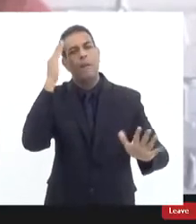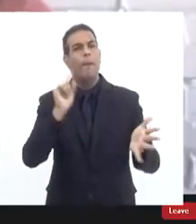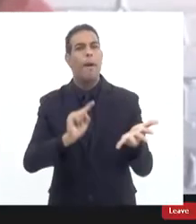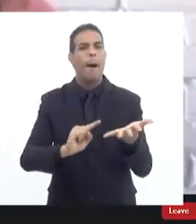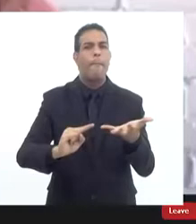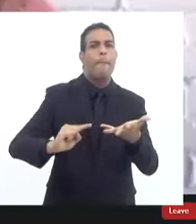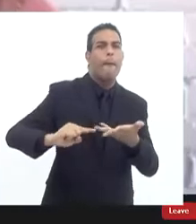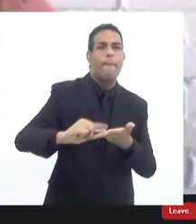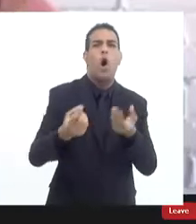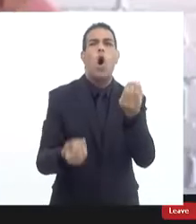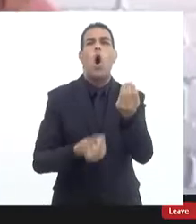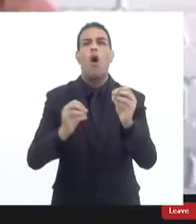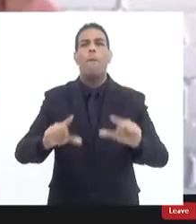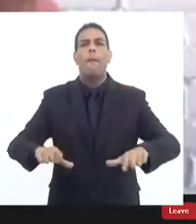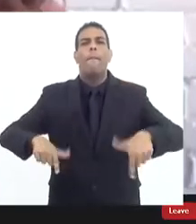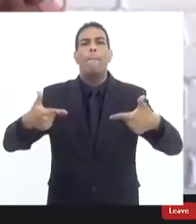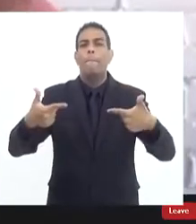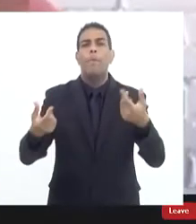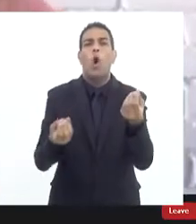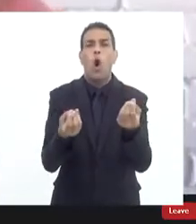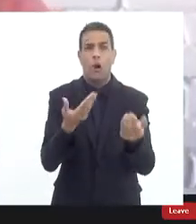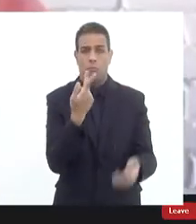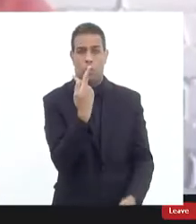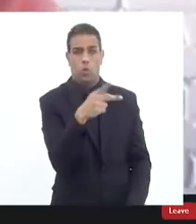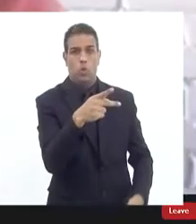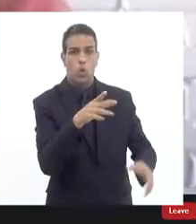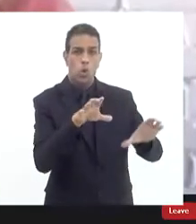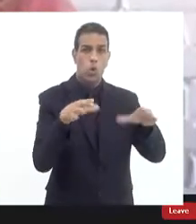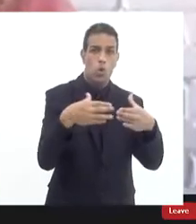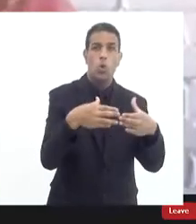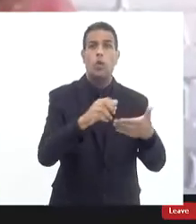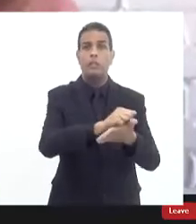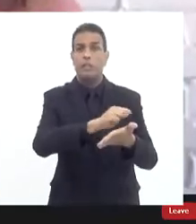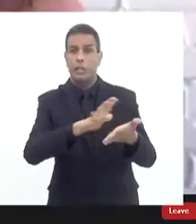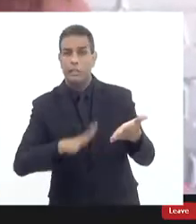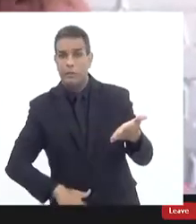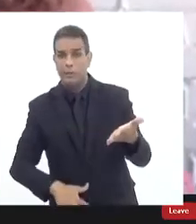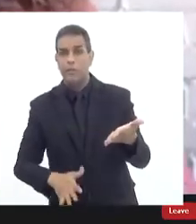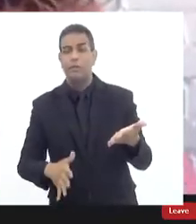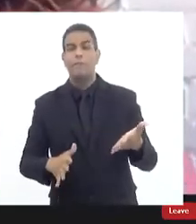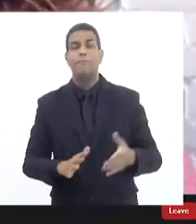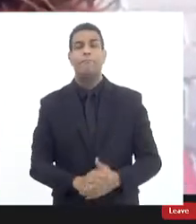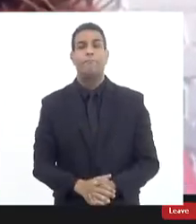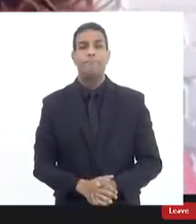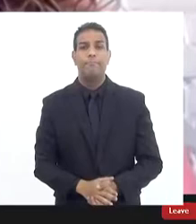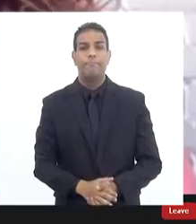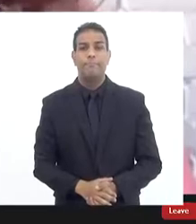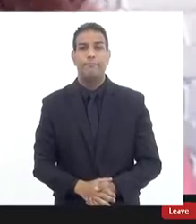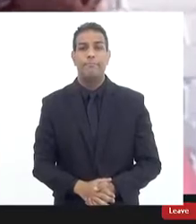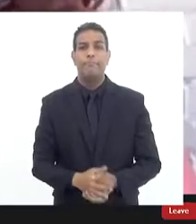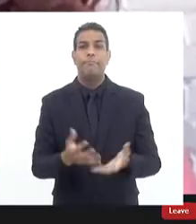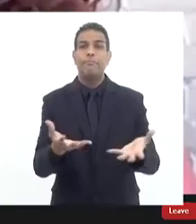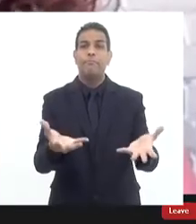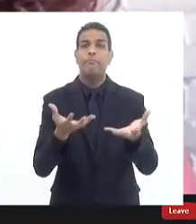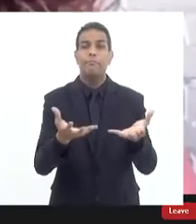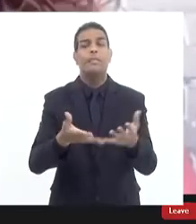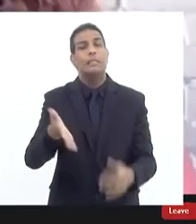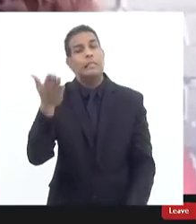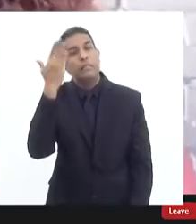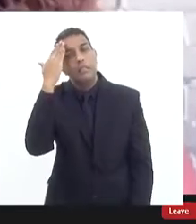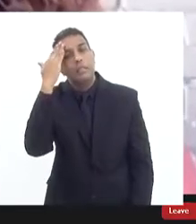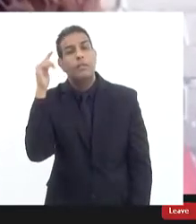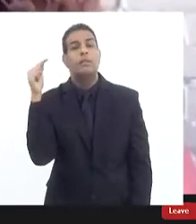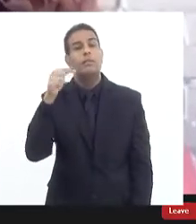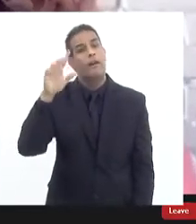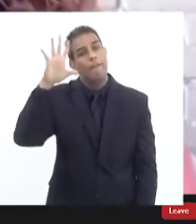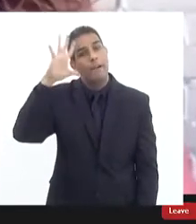e acredito que essa explanação inicial ela contemplou a gente quer também aqui refletir um